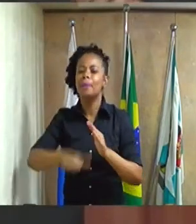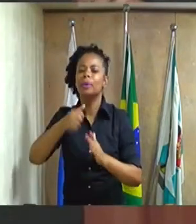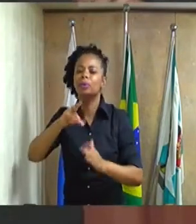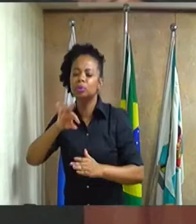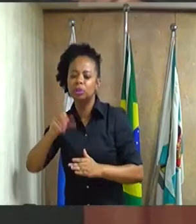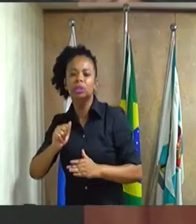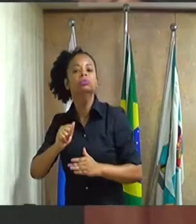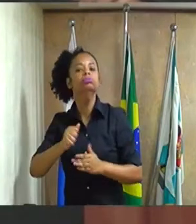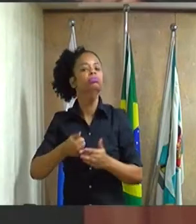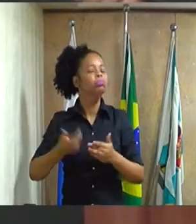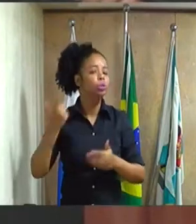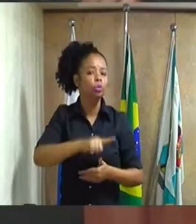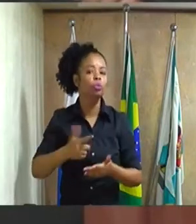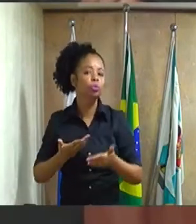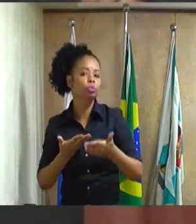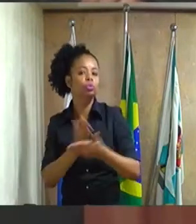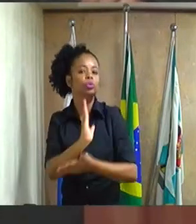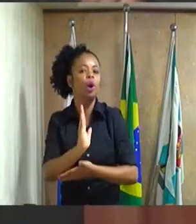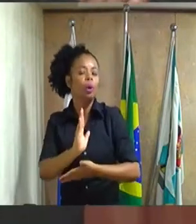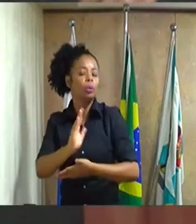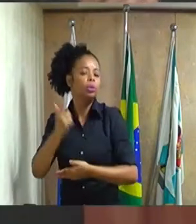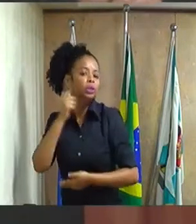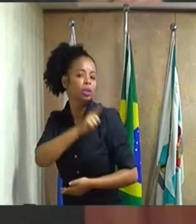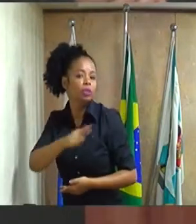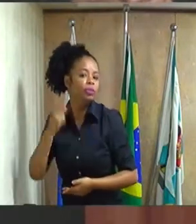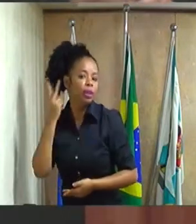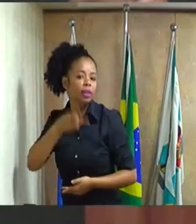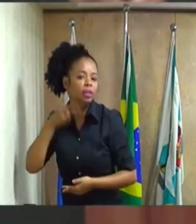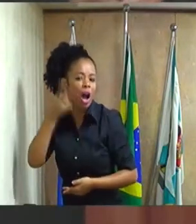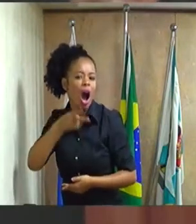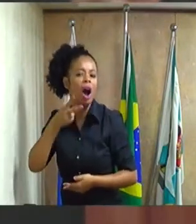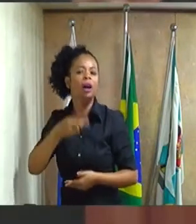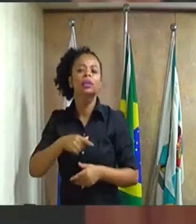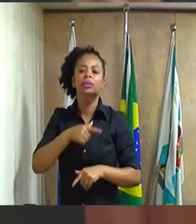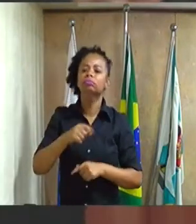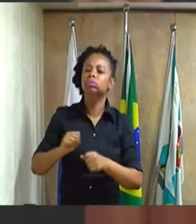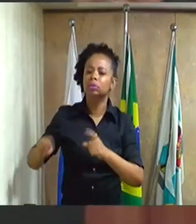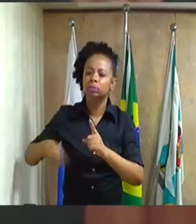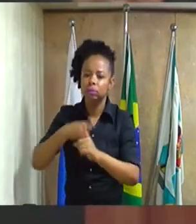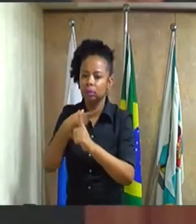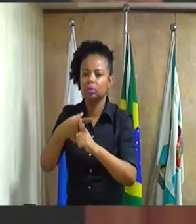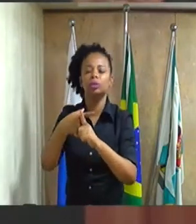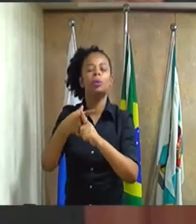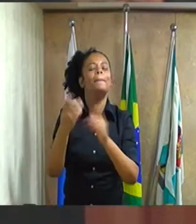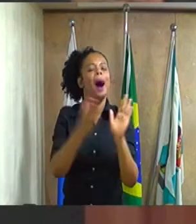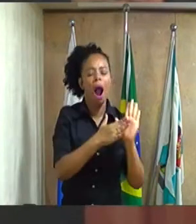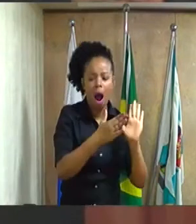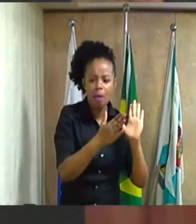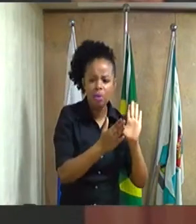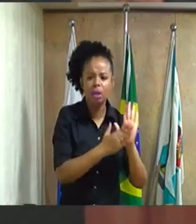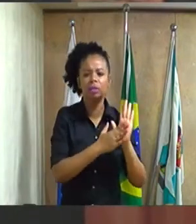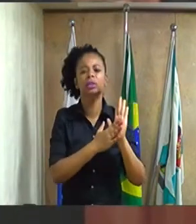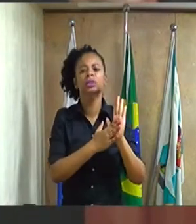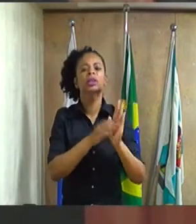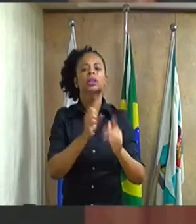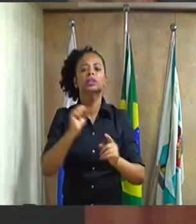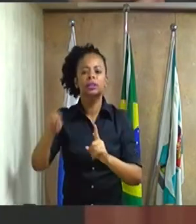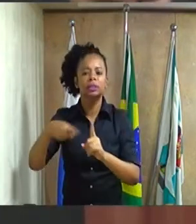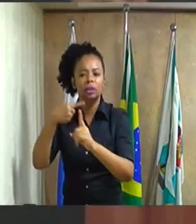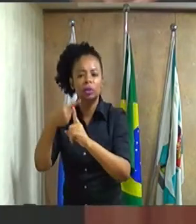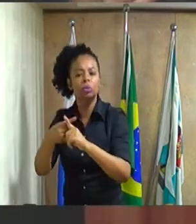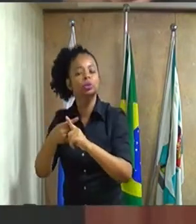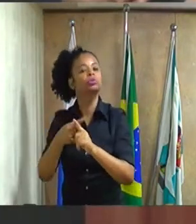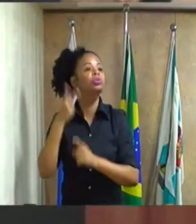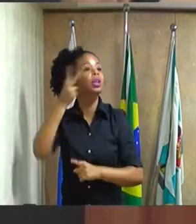dele de vereador, cobrando ali aquela maternidade de Santa Cruz da Serli. Presidente, vereador Sandro Lelis, está de parabéns. Santa Cruz, tem um grande